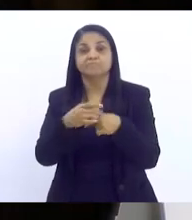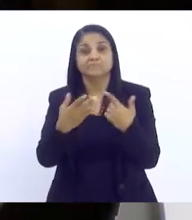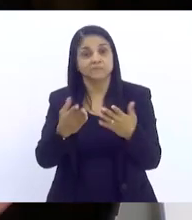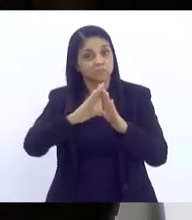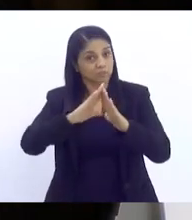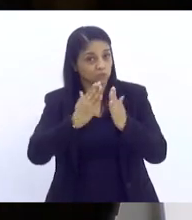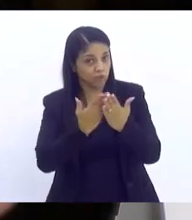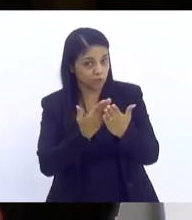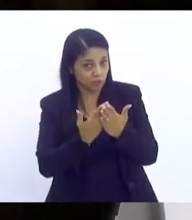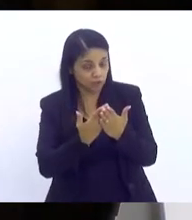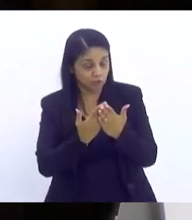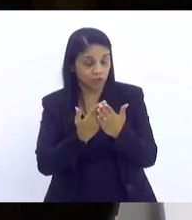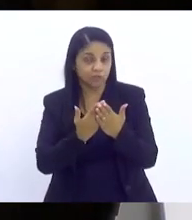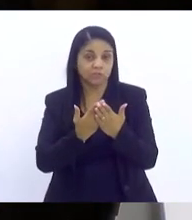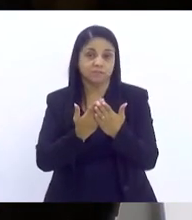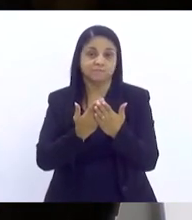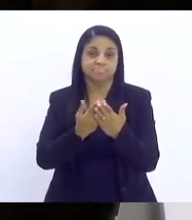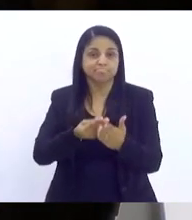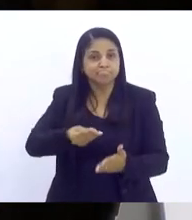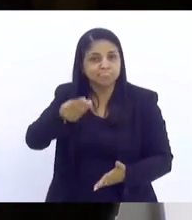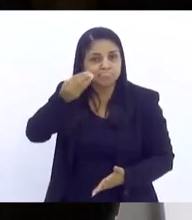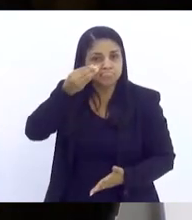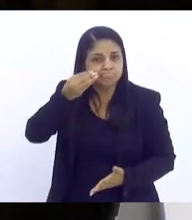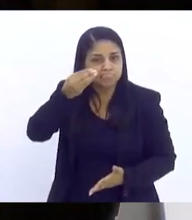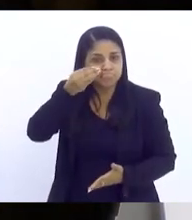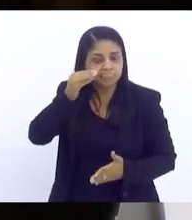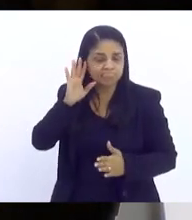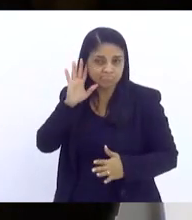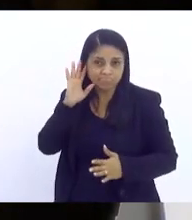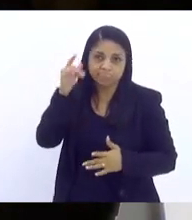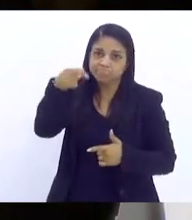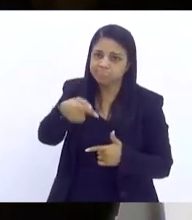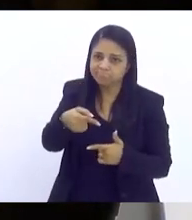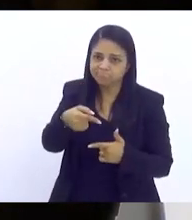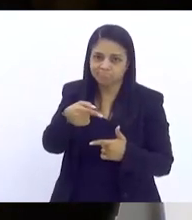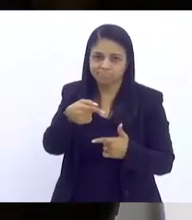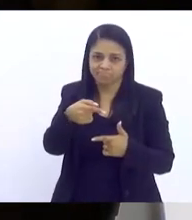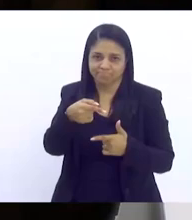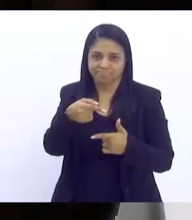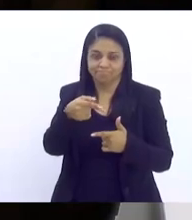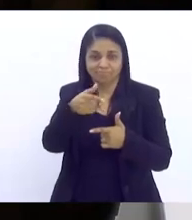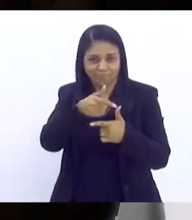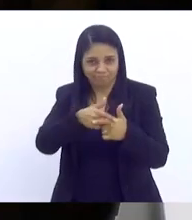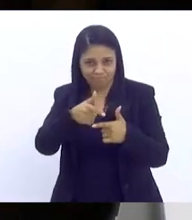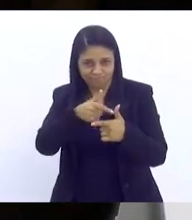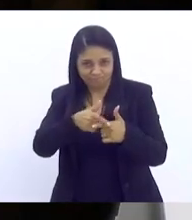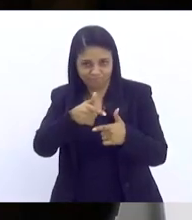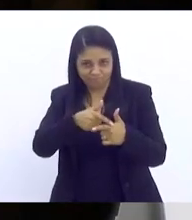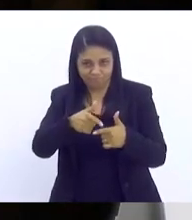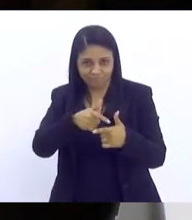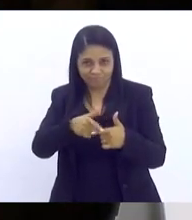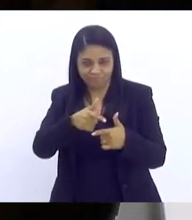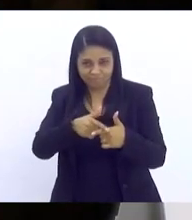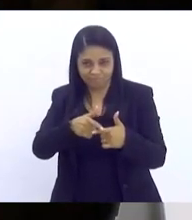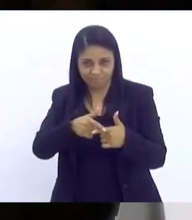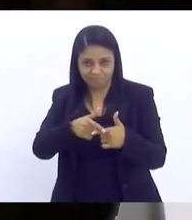numa iniciativa de tentar solucionar e dar uma resolubilidade para aquela questão,